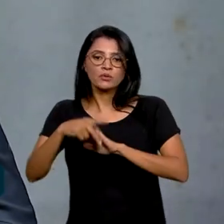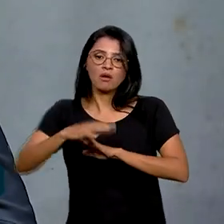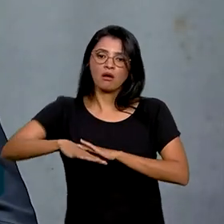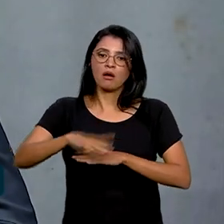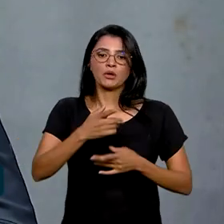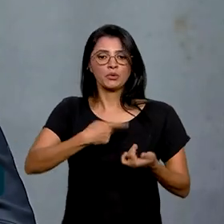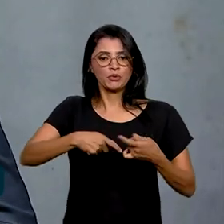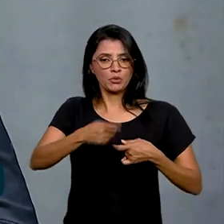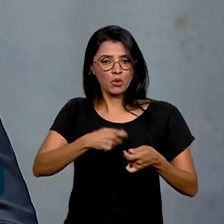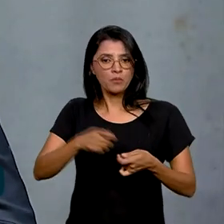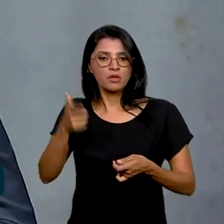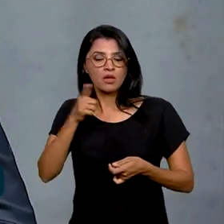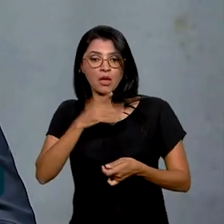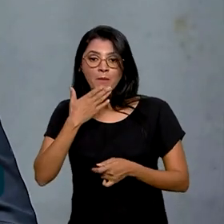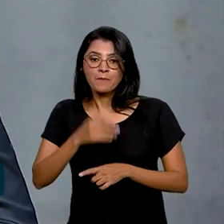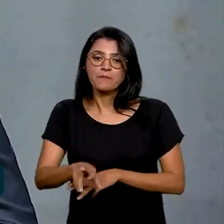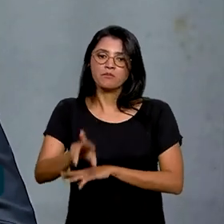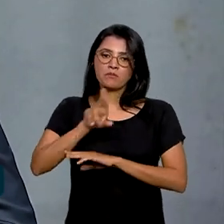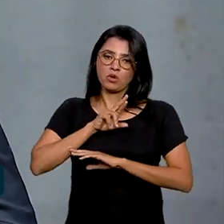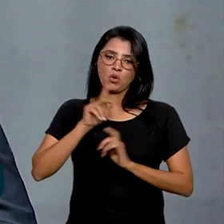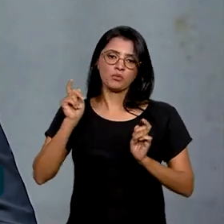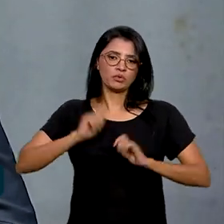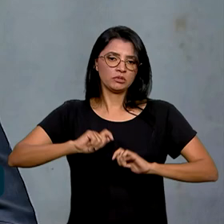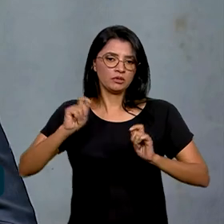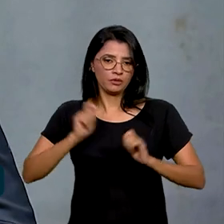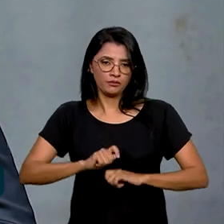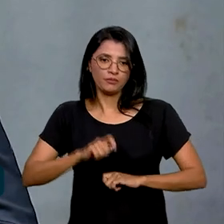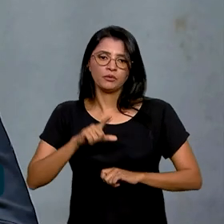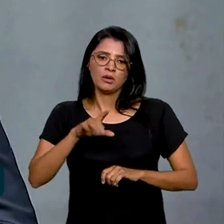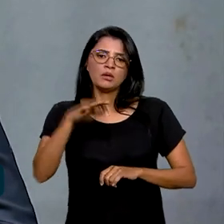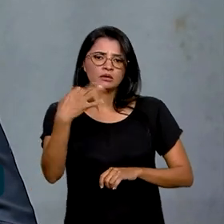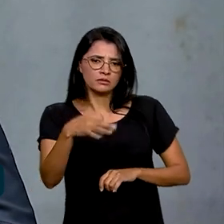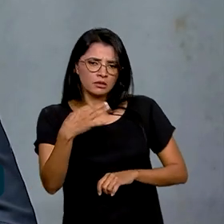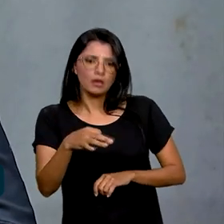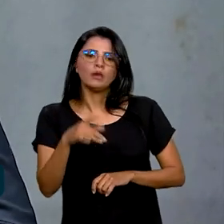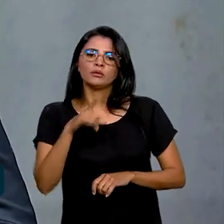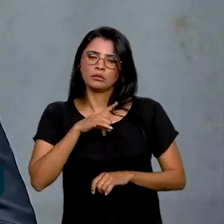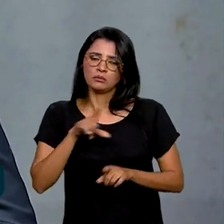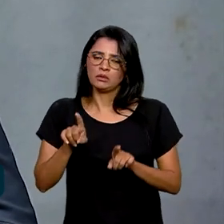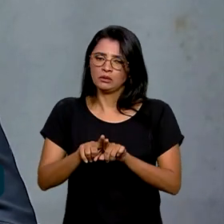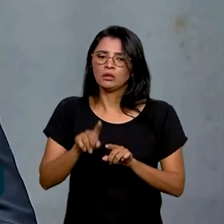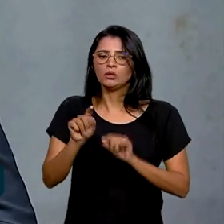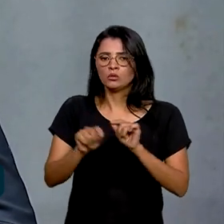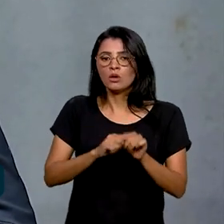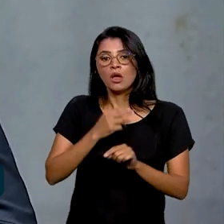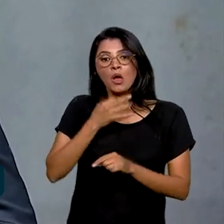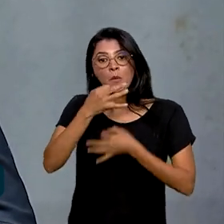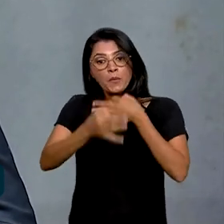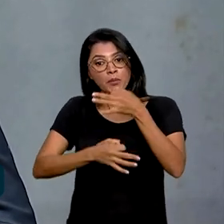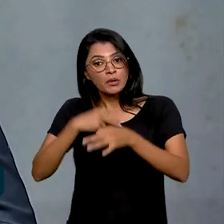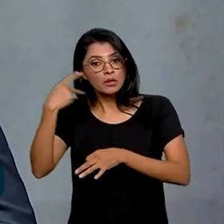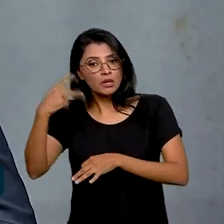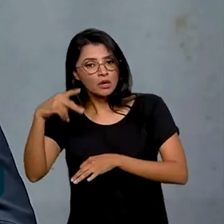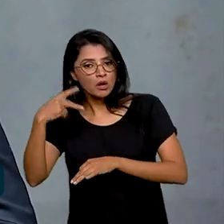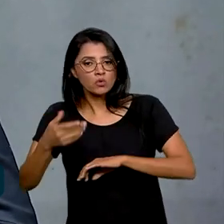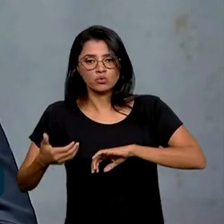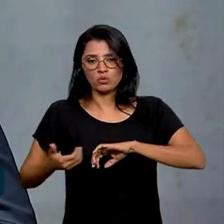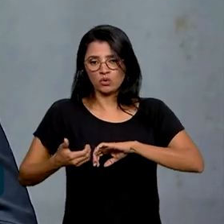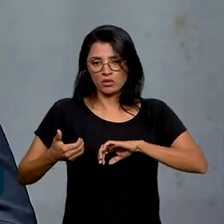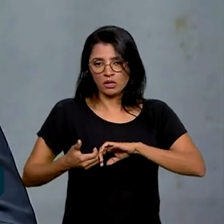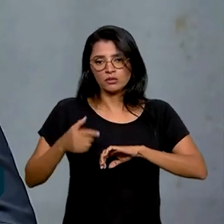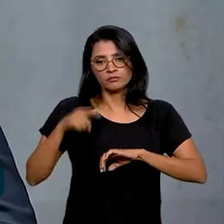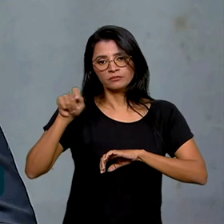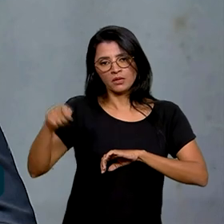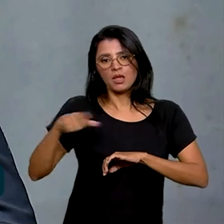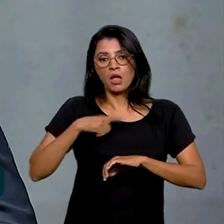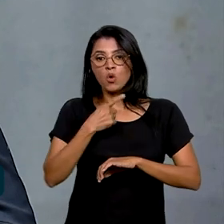em obter o melhor resultado possível, obviamente que levando em consideração a opinião do Congresso Nacional, que é